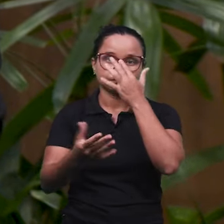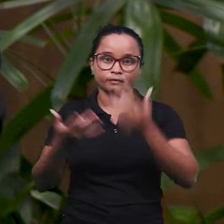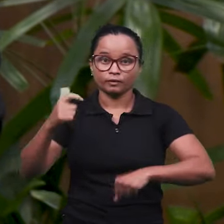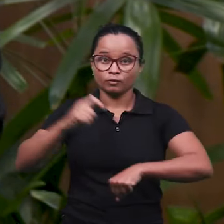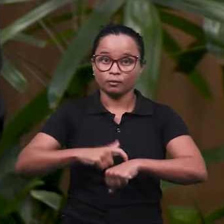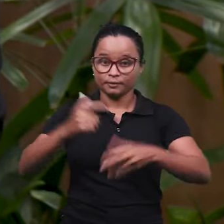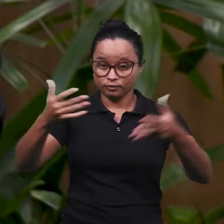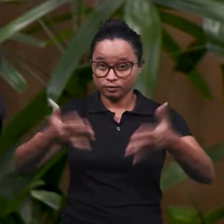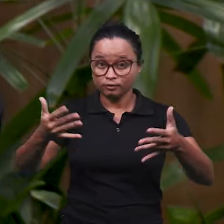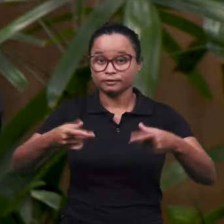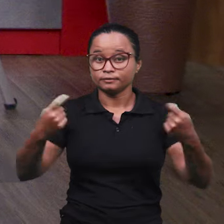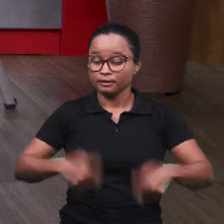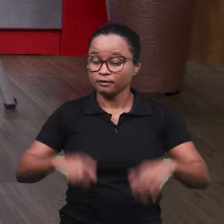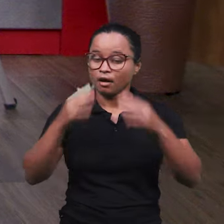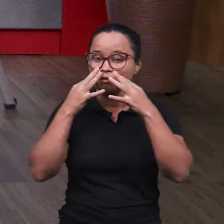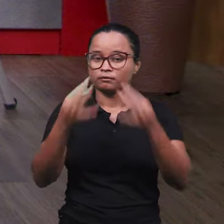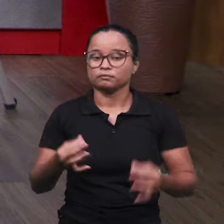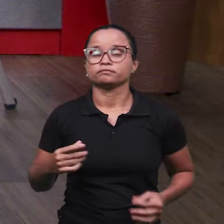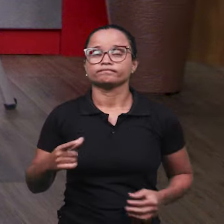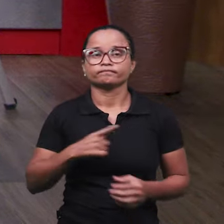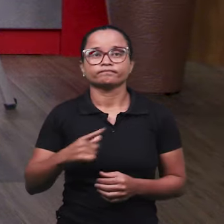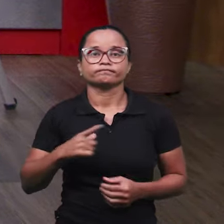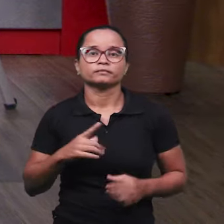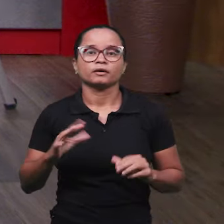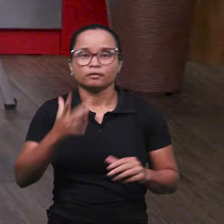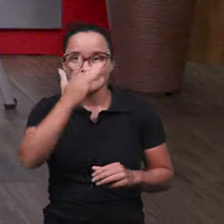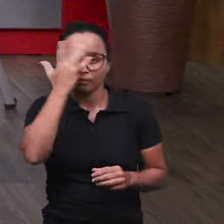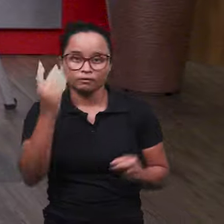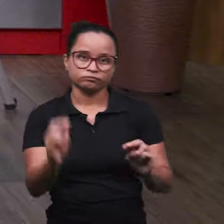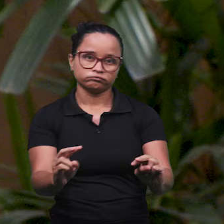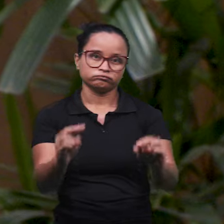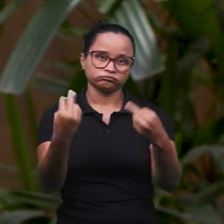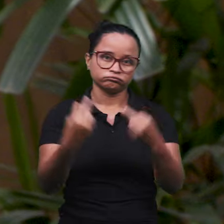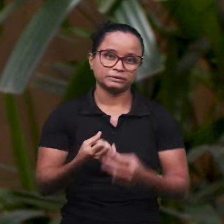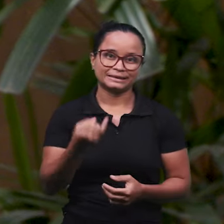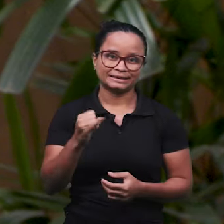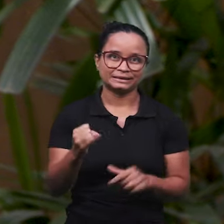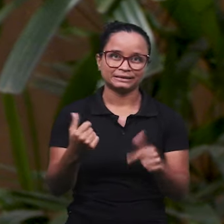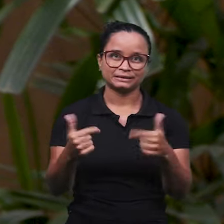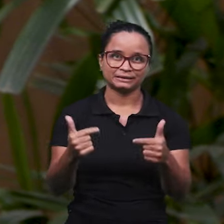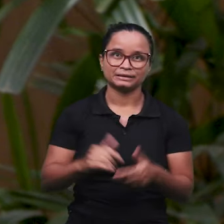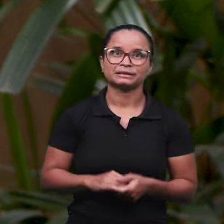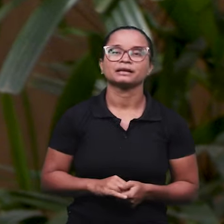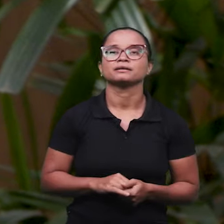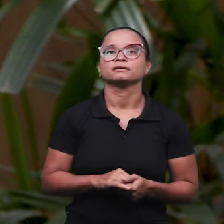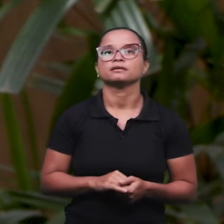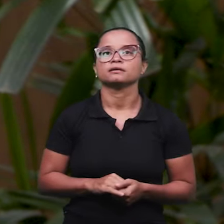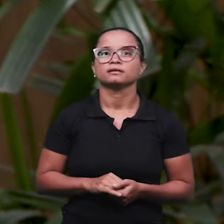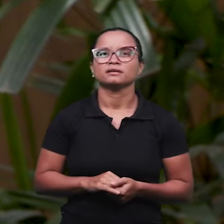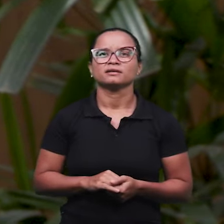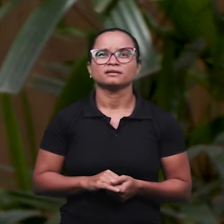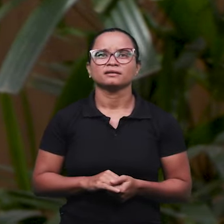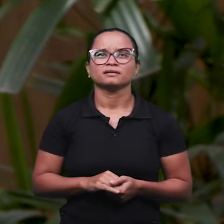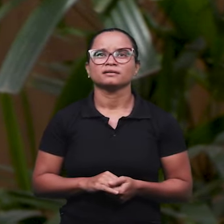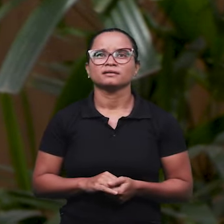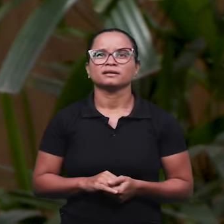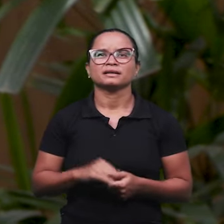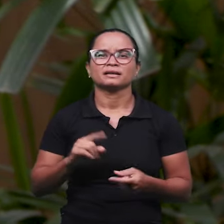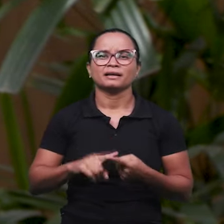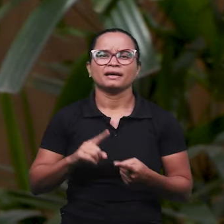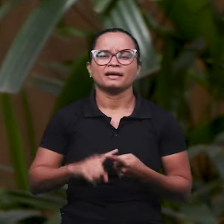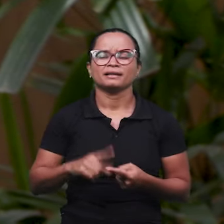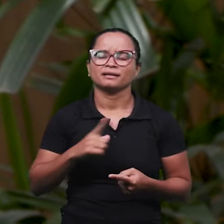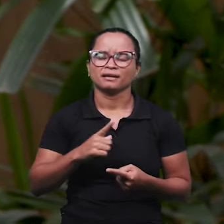nesse exato momento. Exatamente, quem está nos ouvindo, né, se trabalha com agente insalubre, seja ruído,